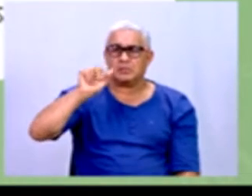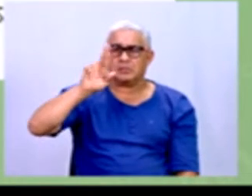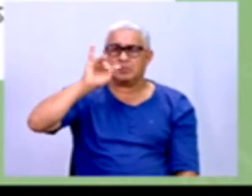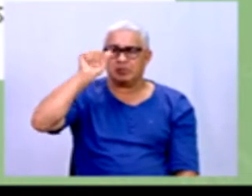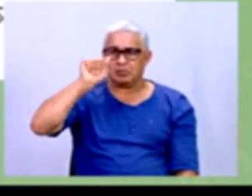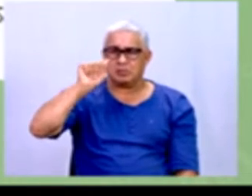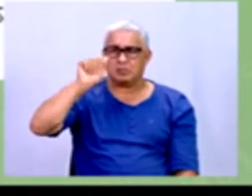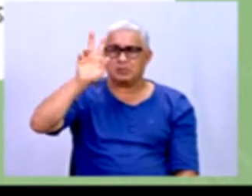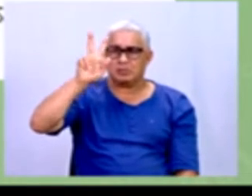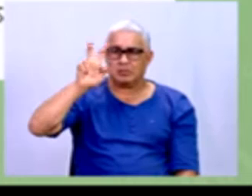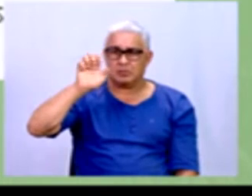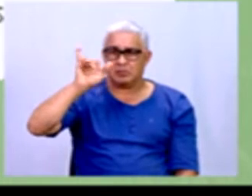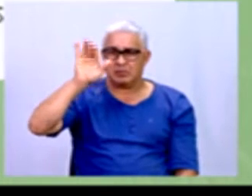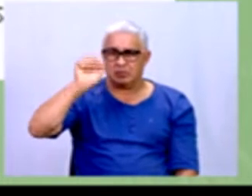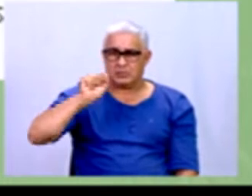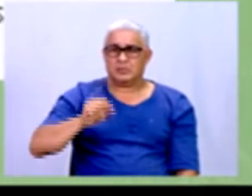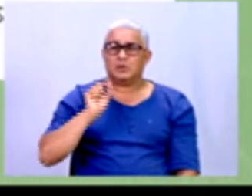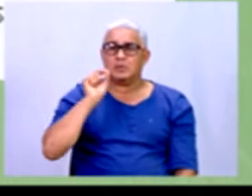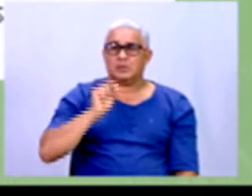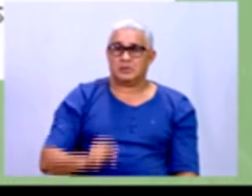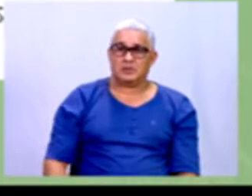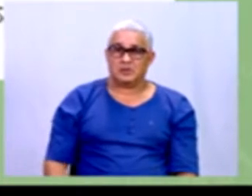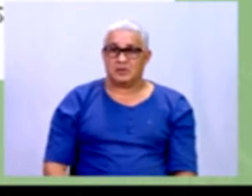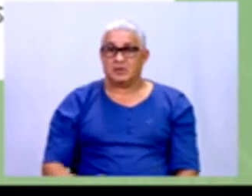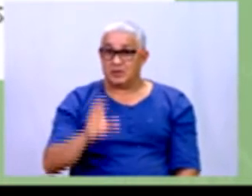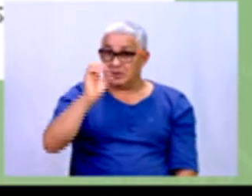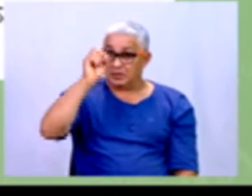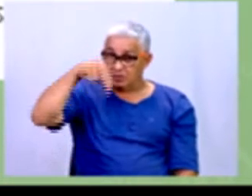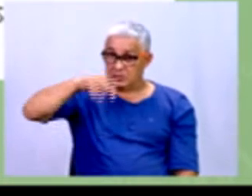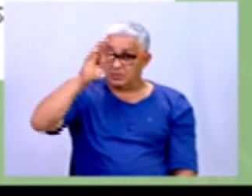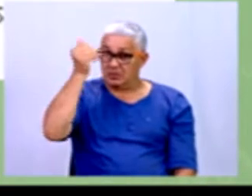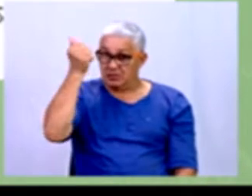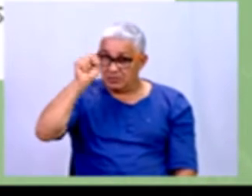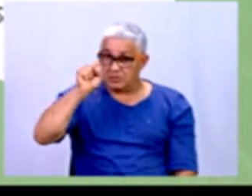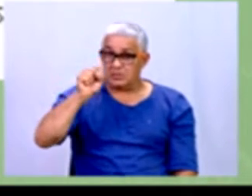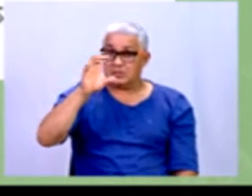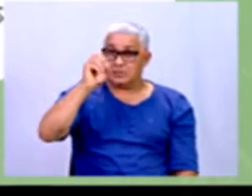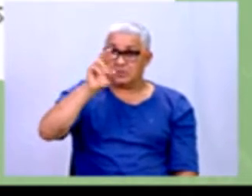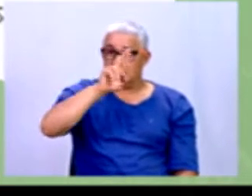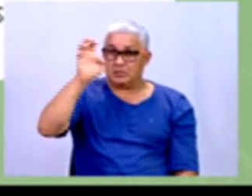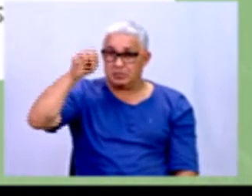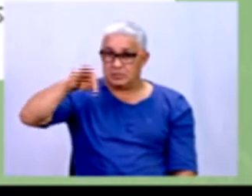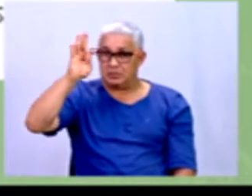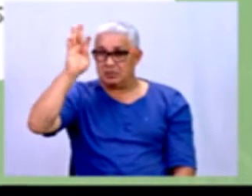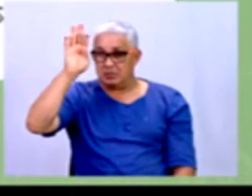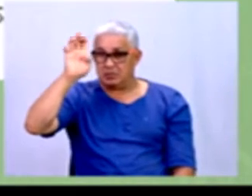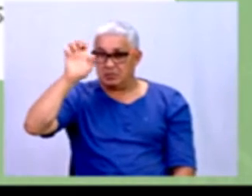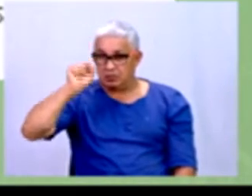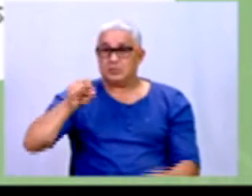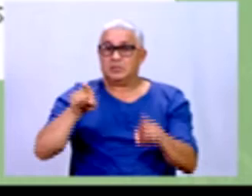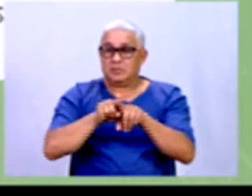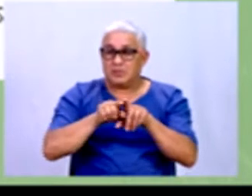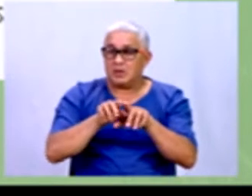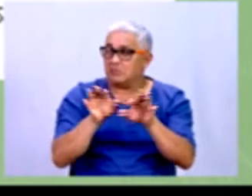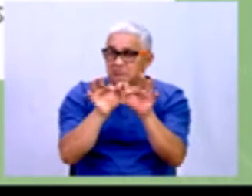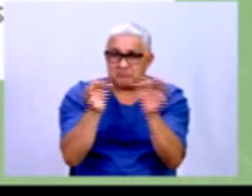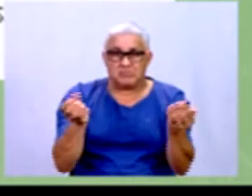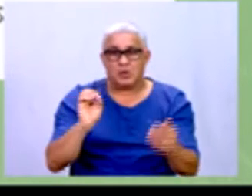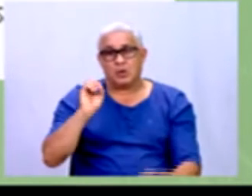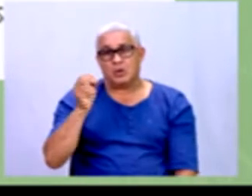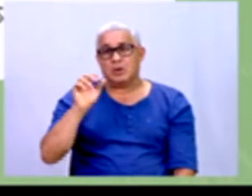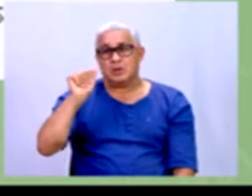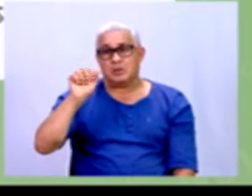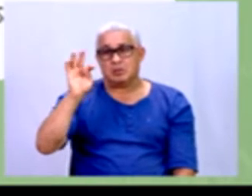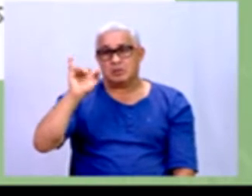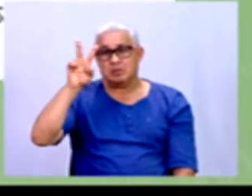elas são as contas correntes simplificadas total e ativas. E as contas de